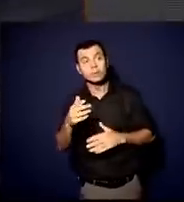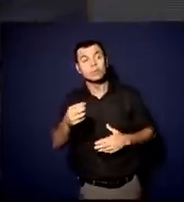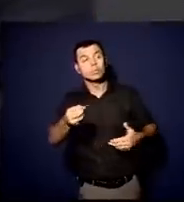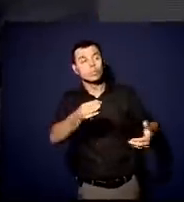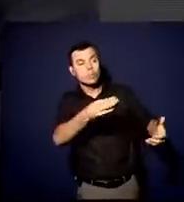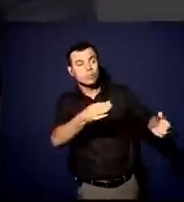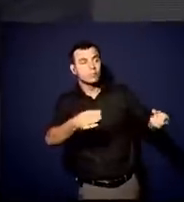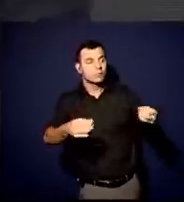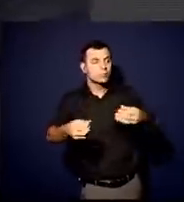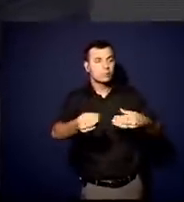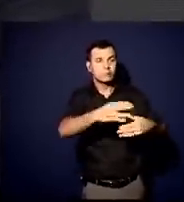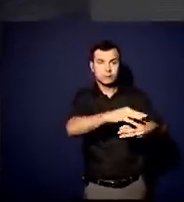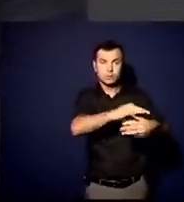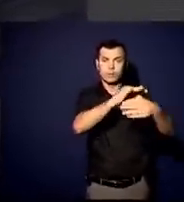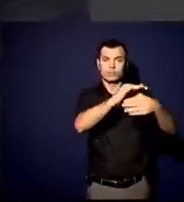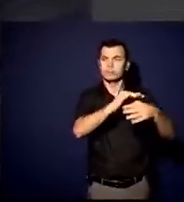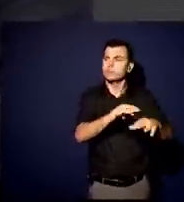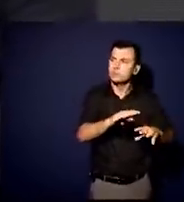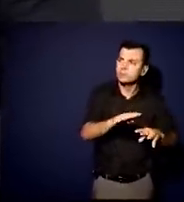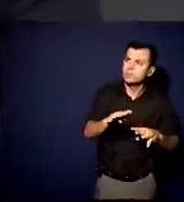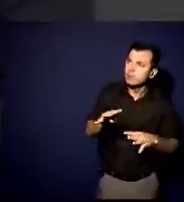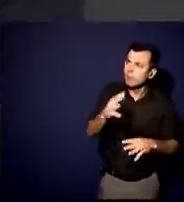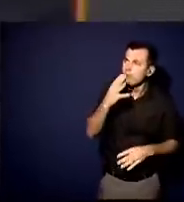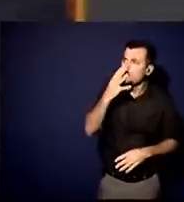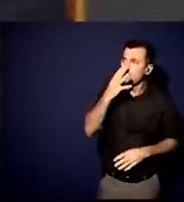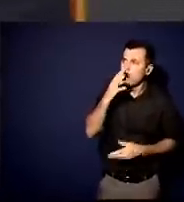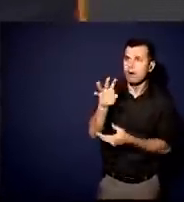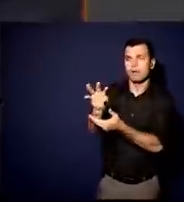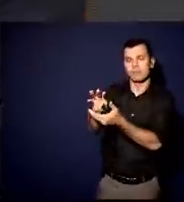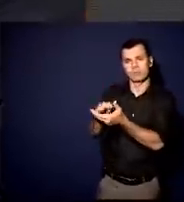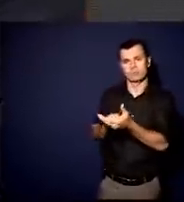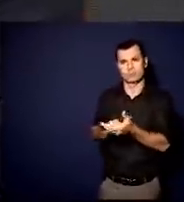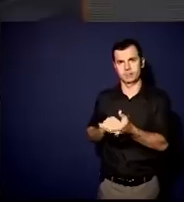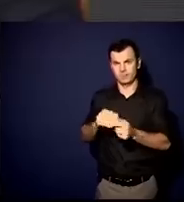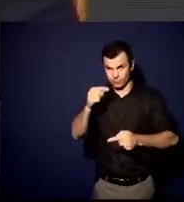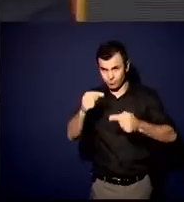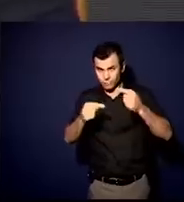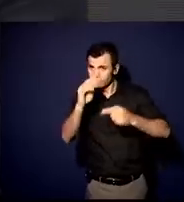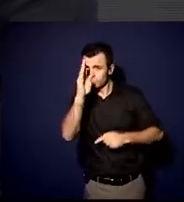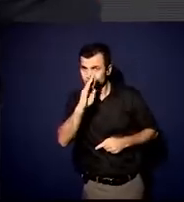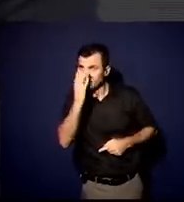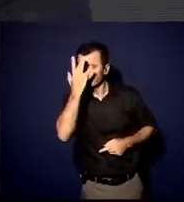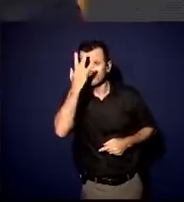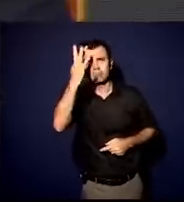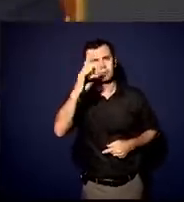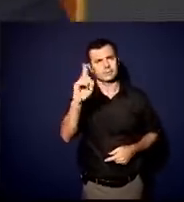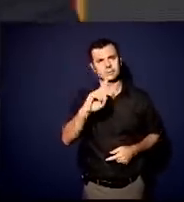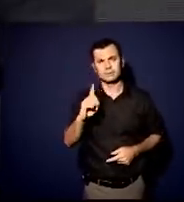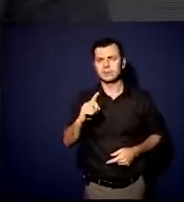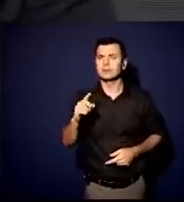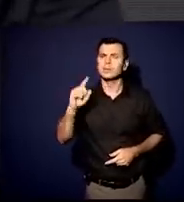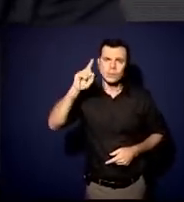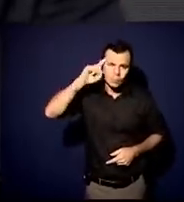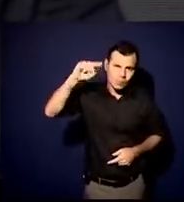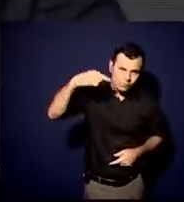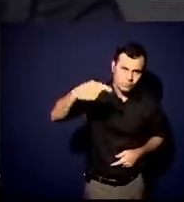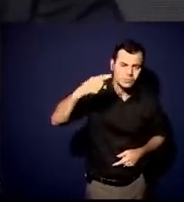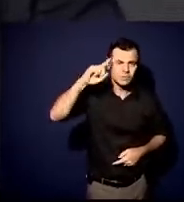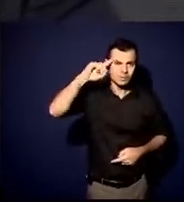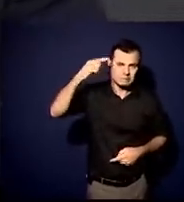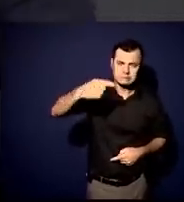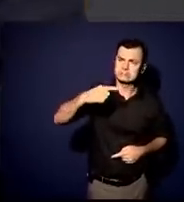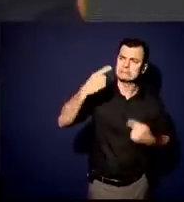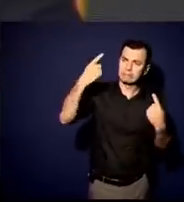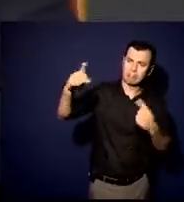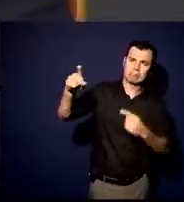lideranças a poder dar a cara para bater. Não é fácil ser político no Brasil. Você apanha todo dia, você é chamado de coisa que você não é, ser